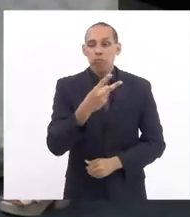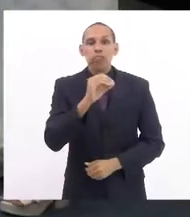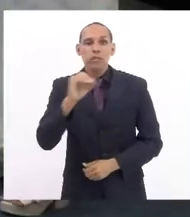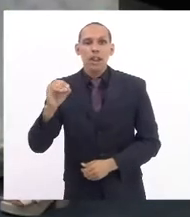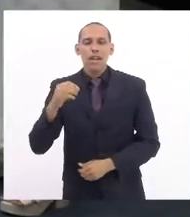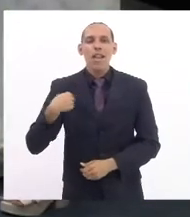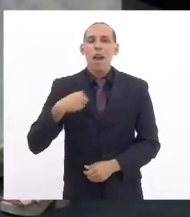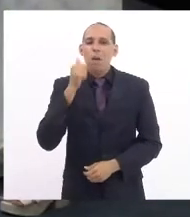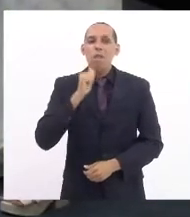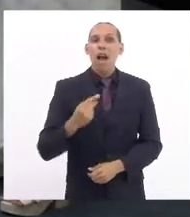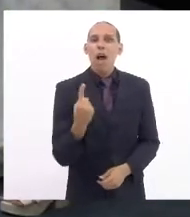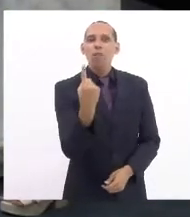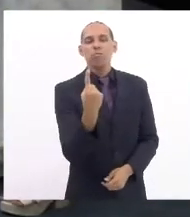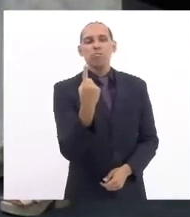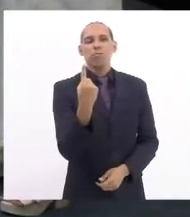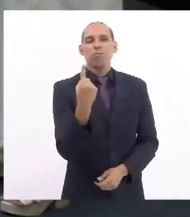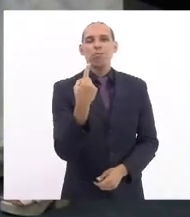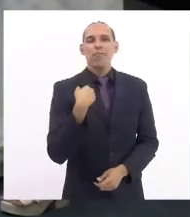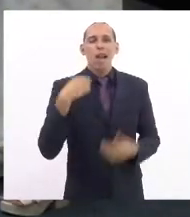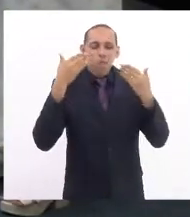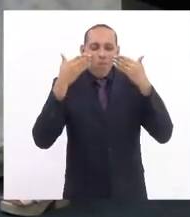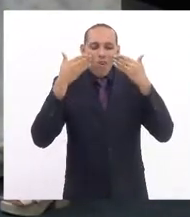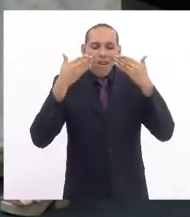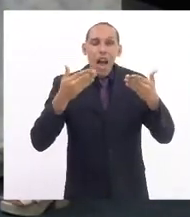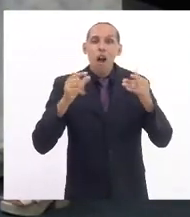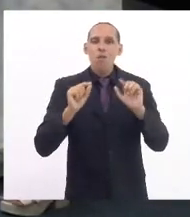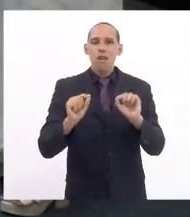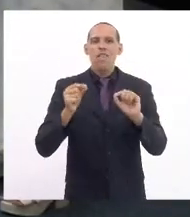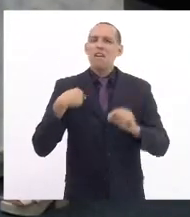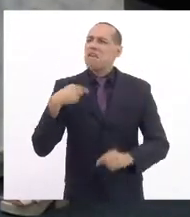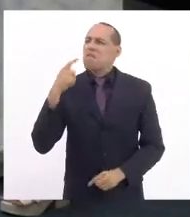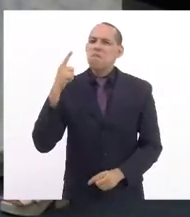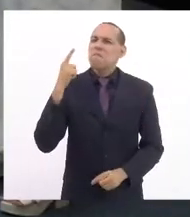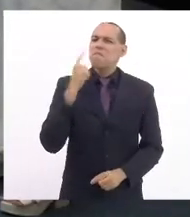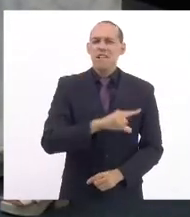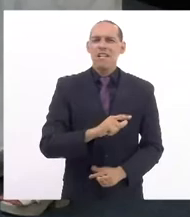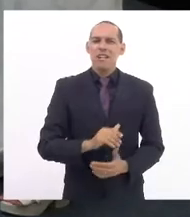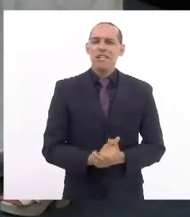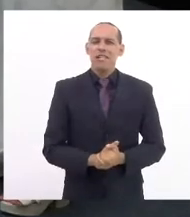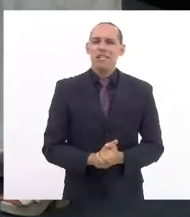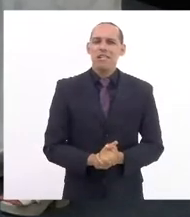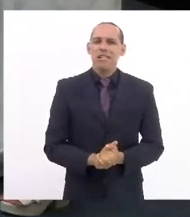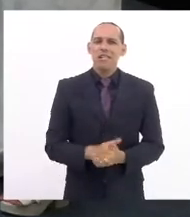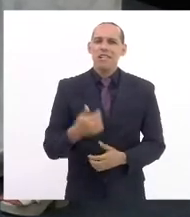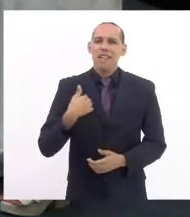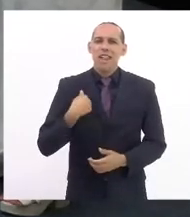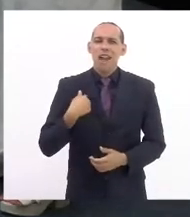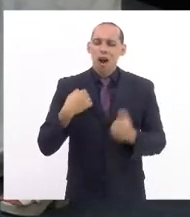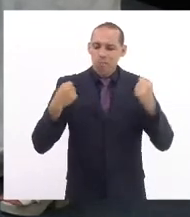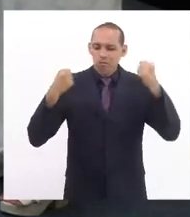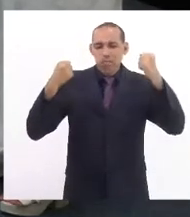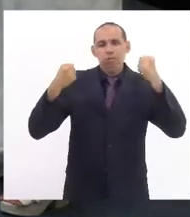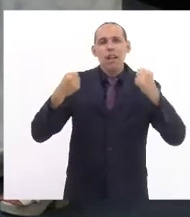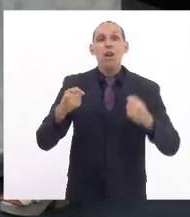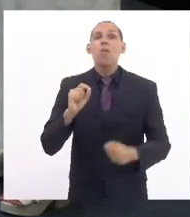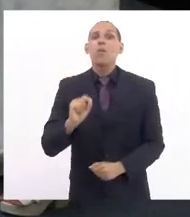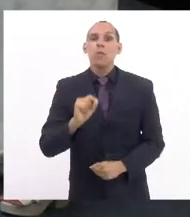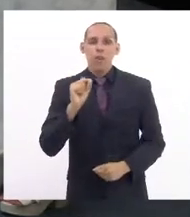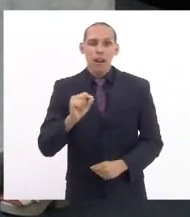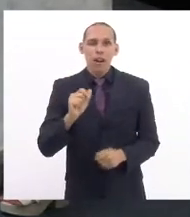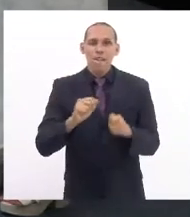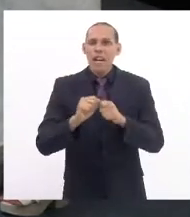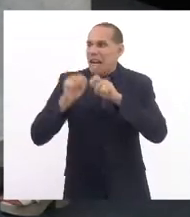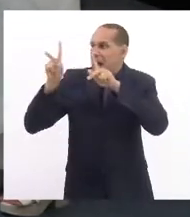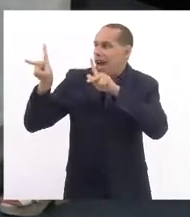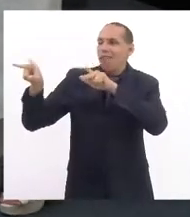E naquele momento o que eu quis mostrar é que eu conseguia fazer, que eu tinha potencial de conseguir fazer tanto quanto